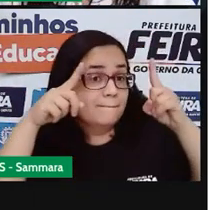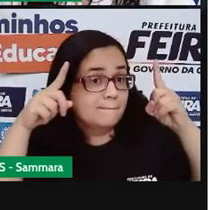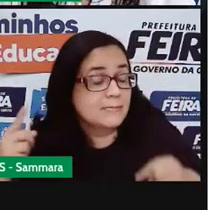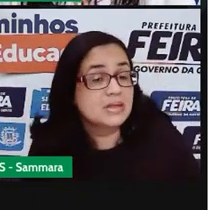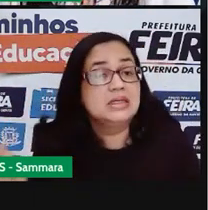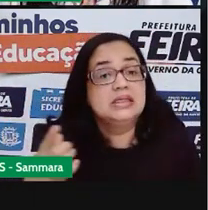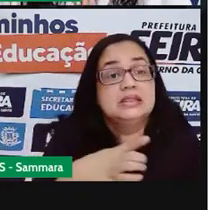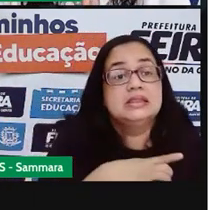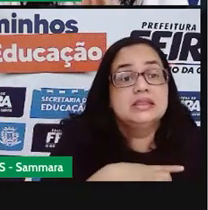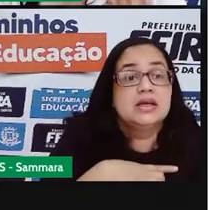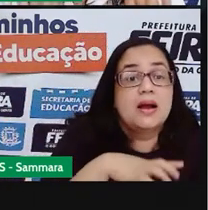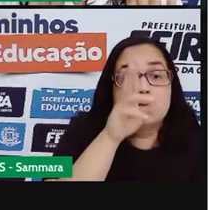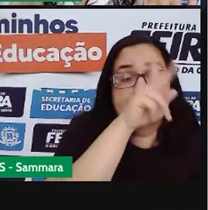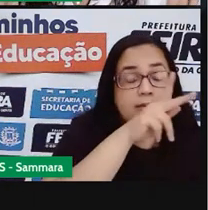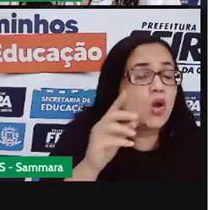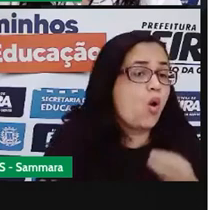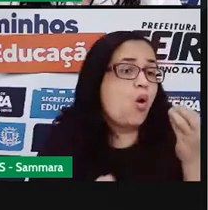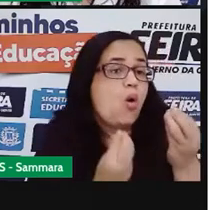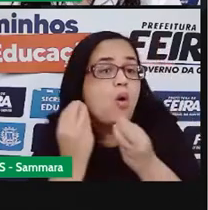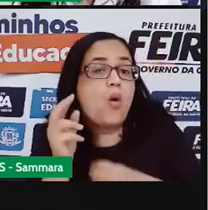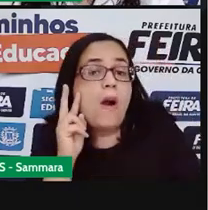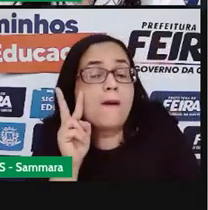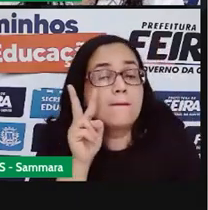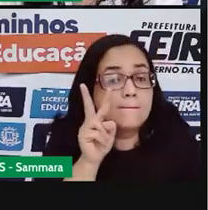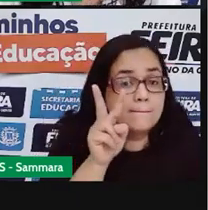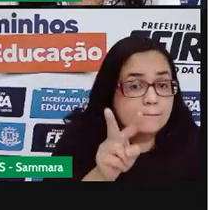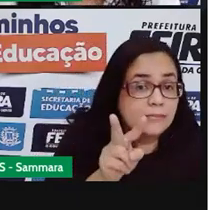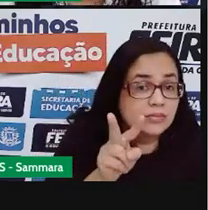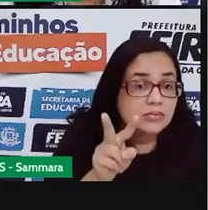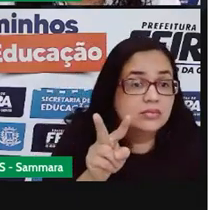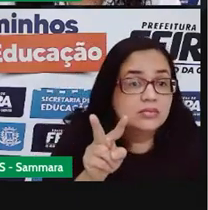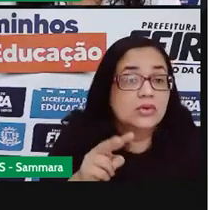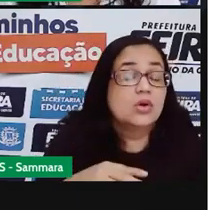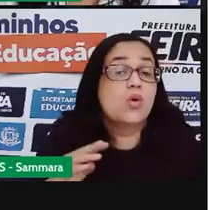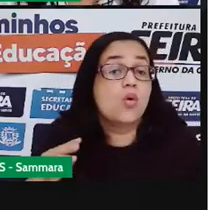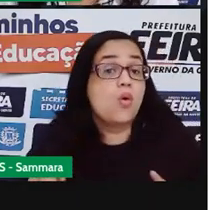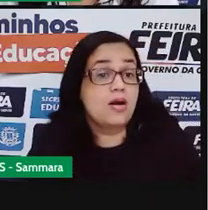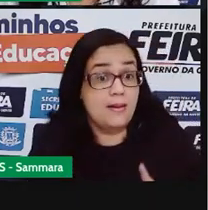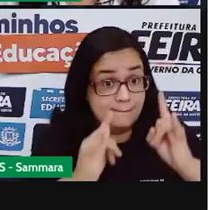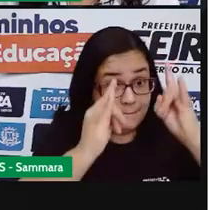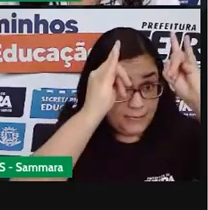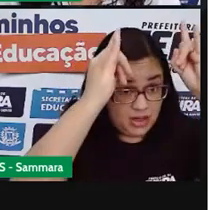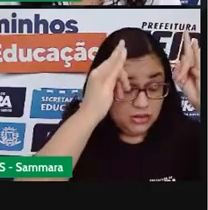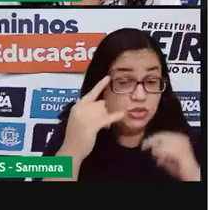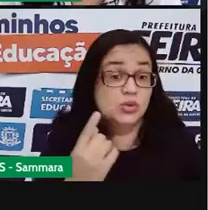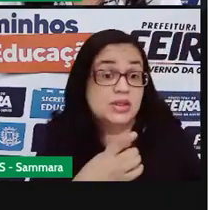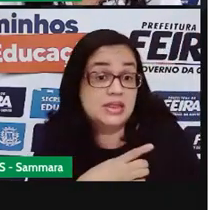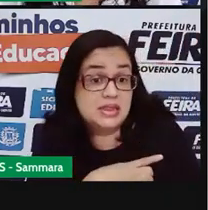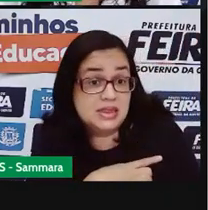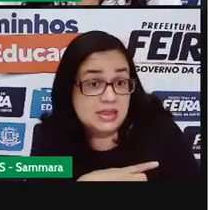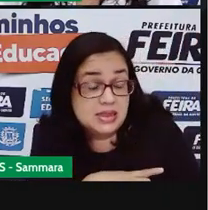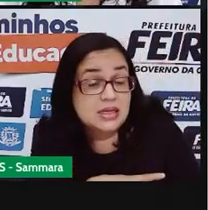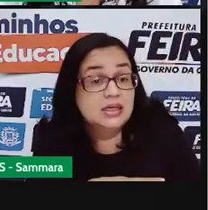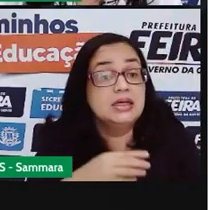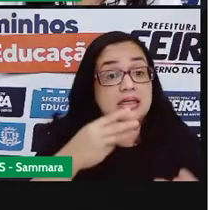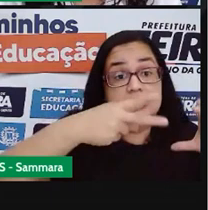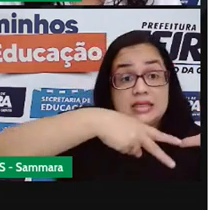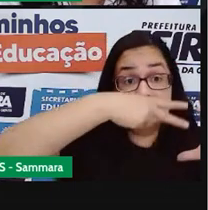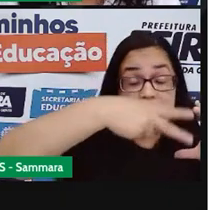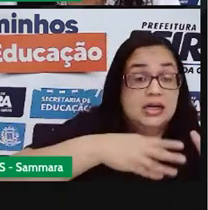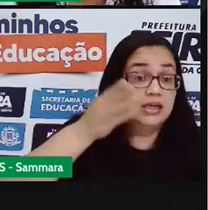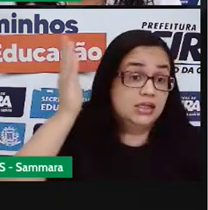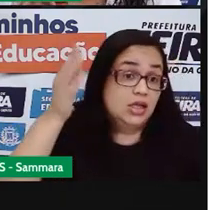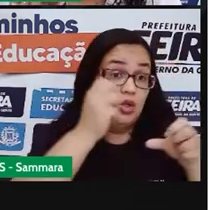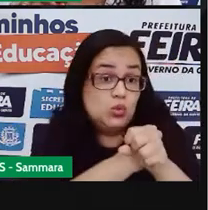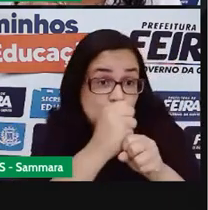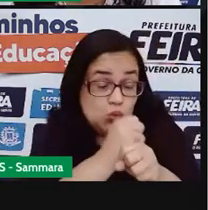tinha como mostrar para vocês qual era o prédio onde funcionou a Câmara de Vereadores até